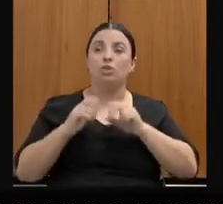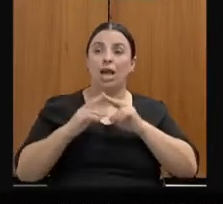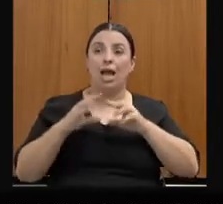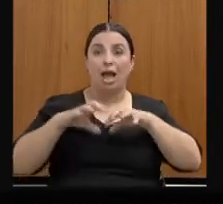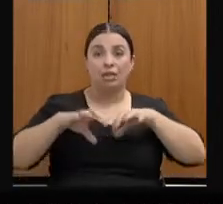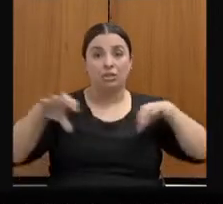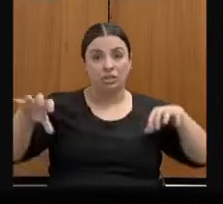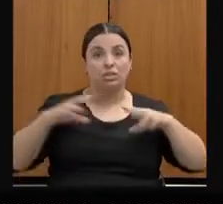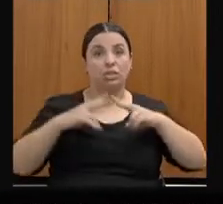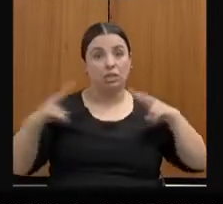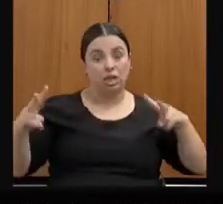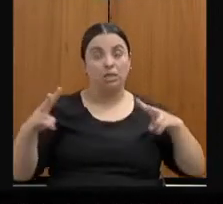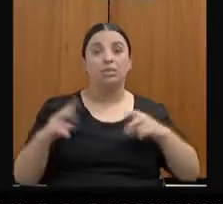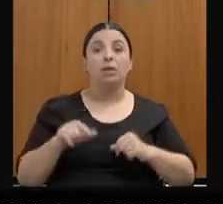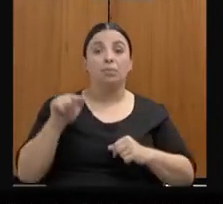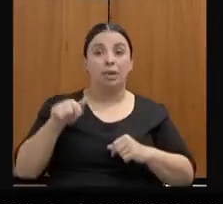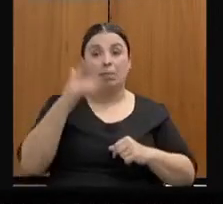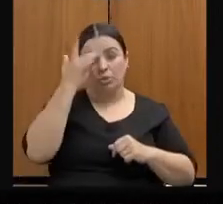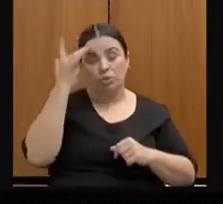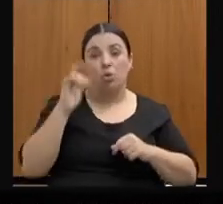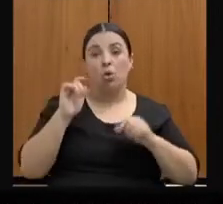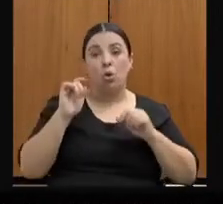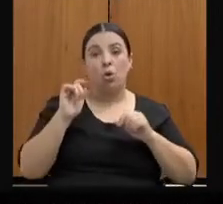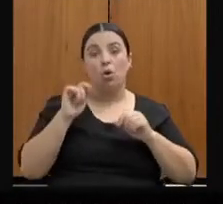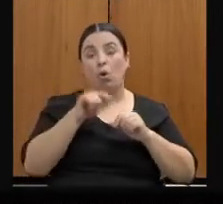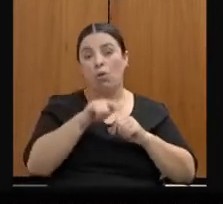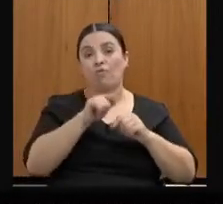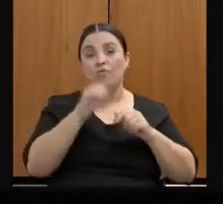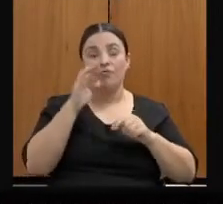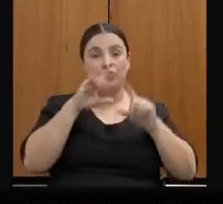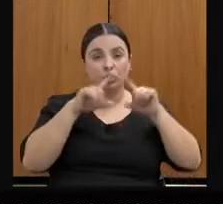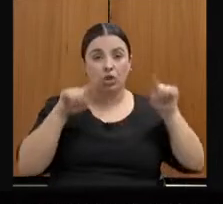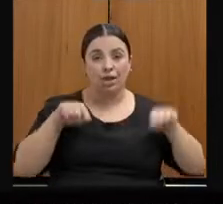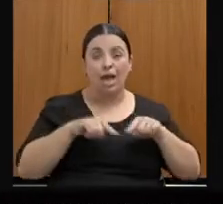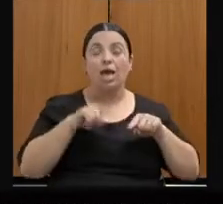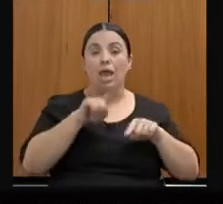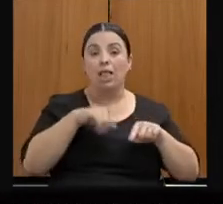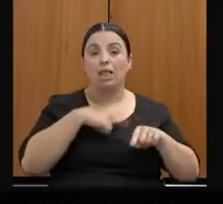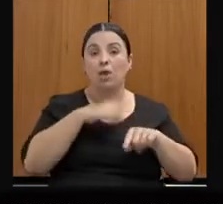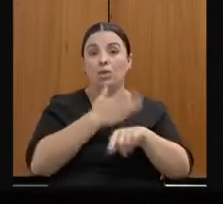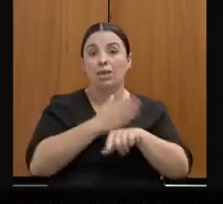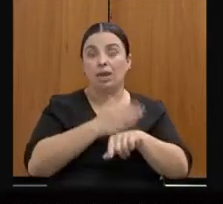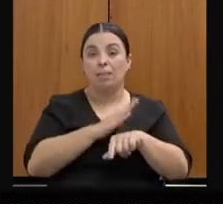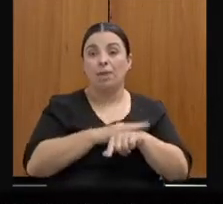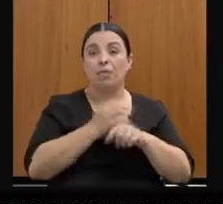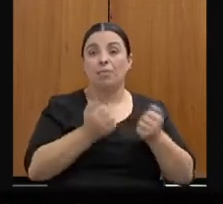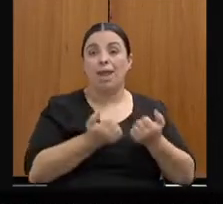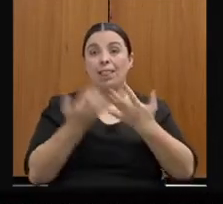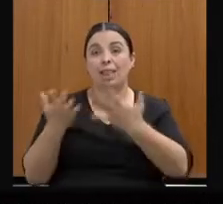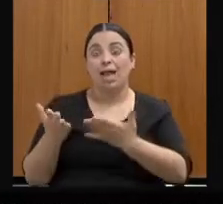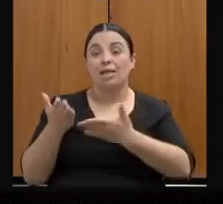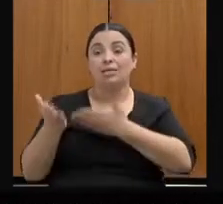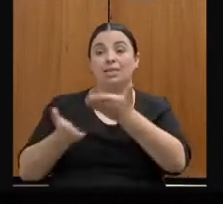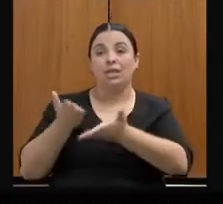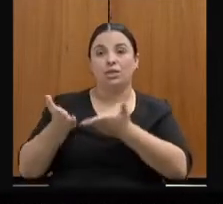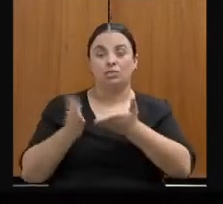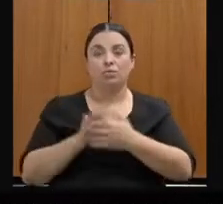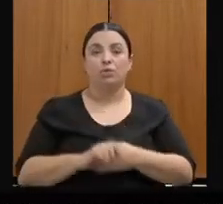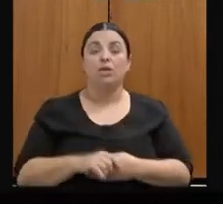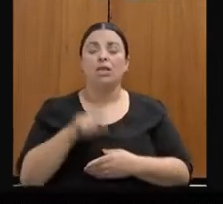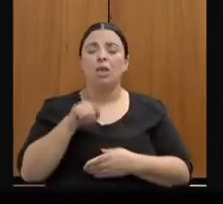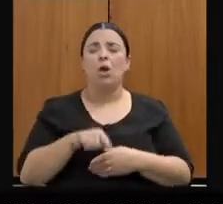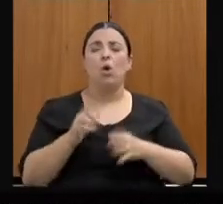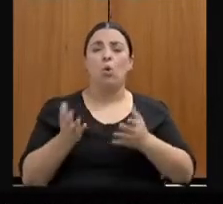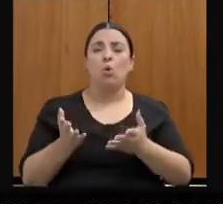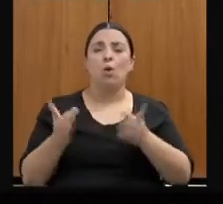que eles sejam capacitados para poder realizar esse atendimento. Então, o atendimento especializado, ele não exige,